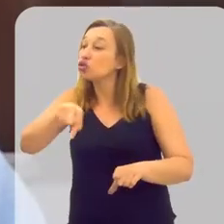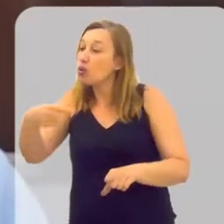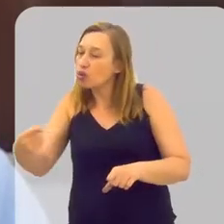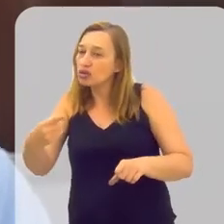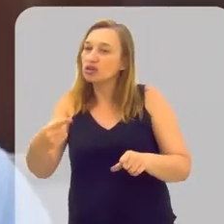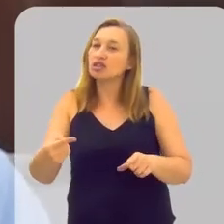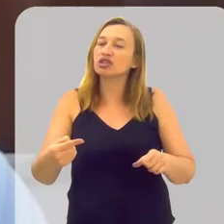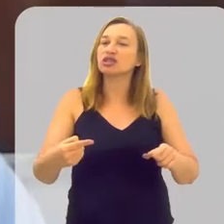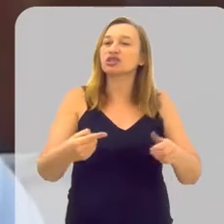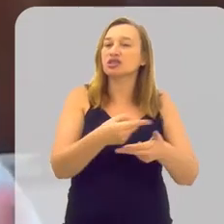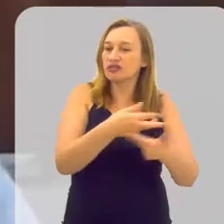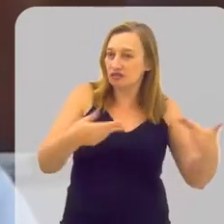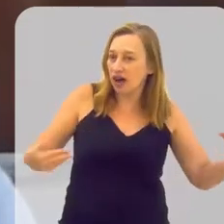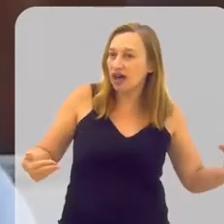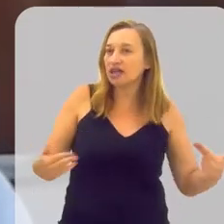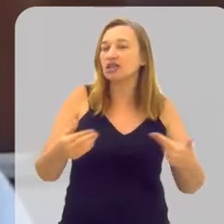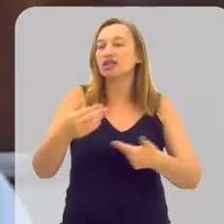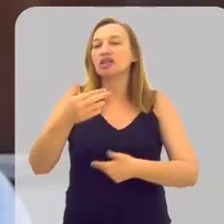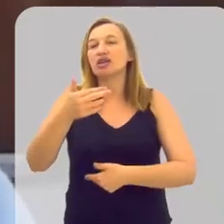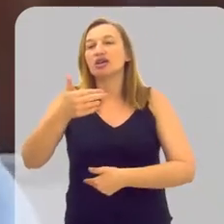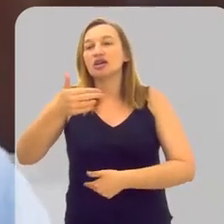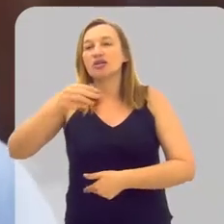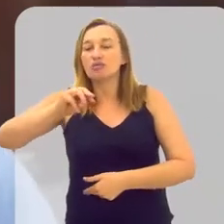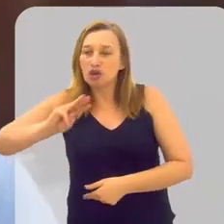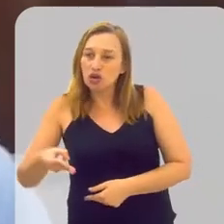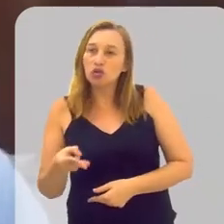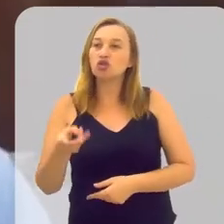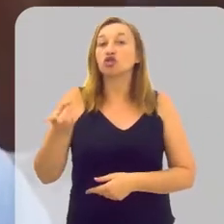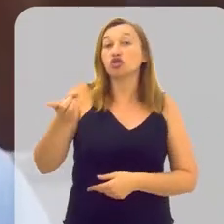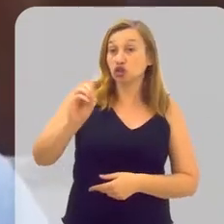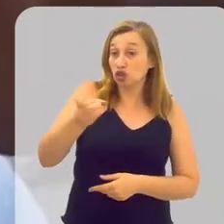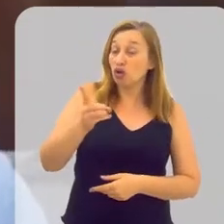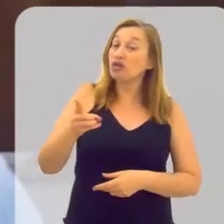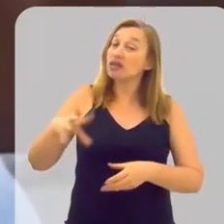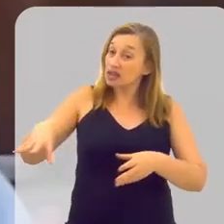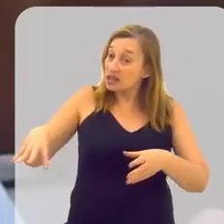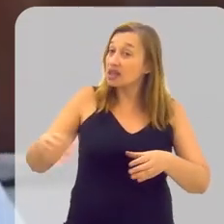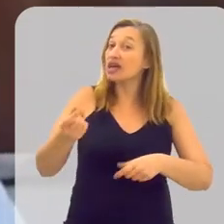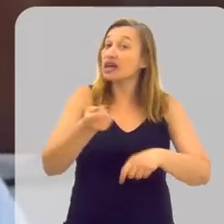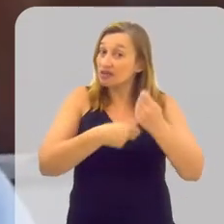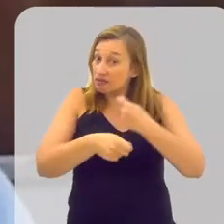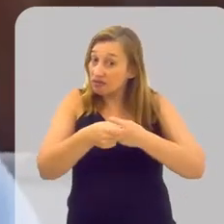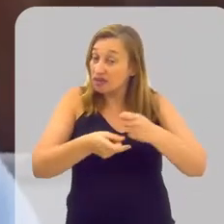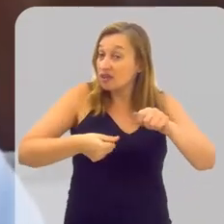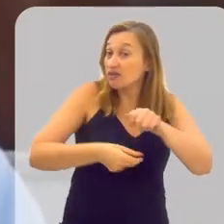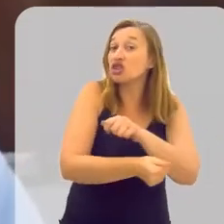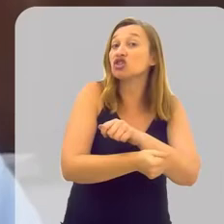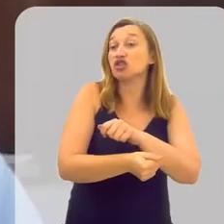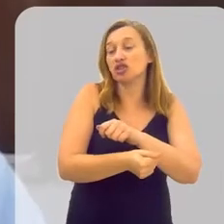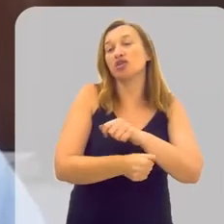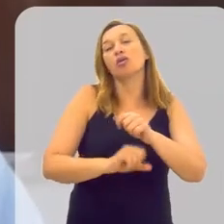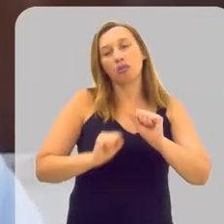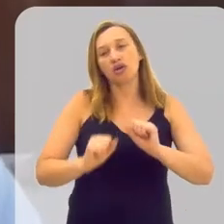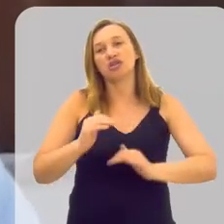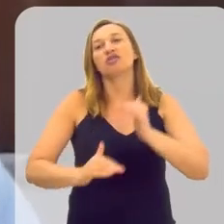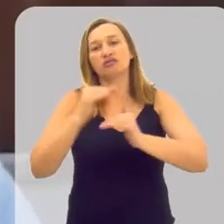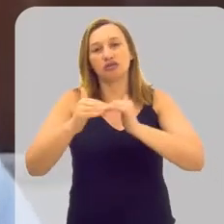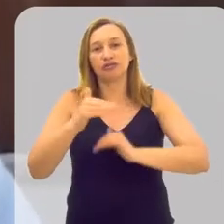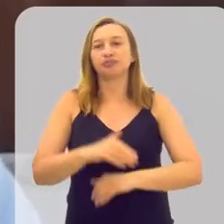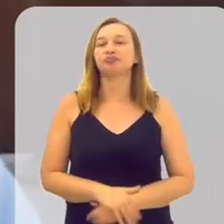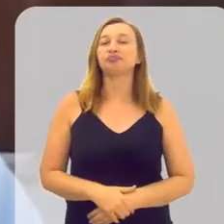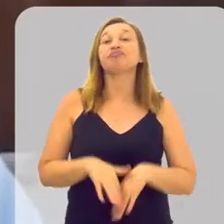dezenas de bilhões de dólares que vão ser colocados. Então, centenas de bilhões de reais que podem ser